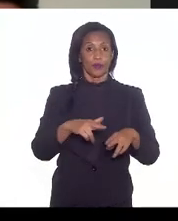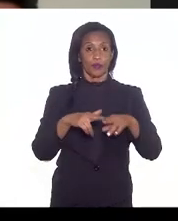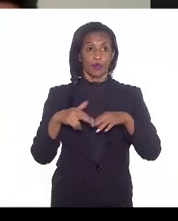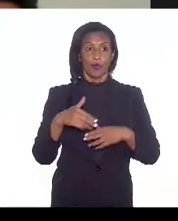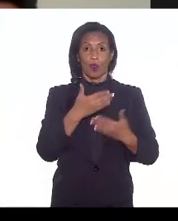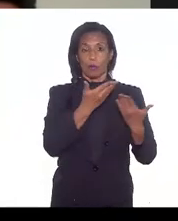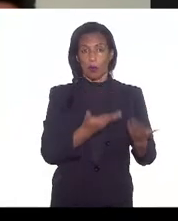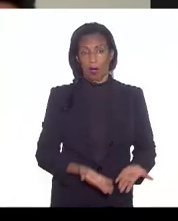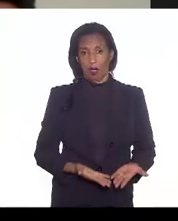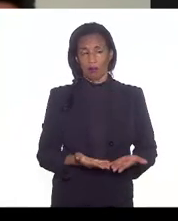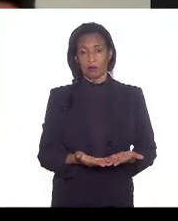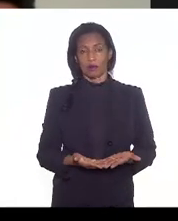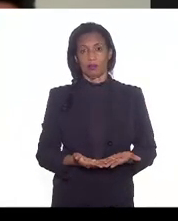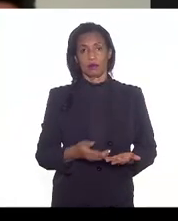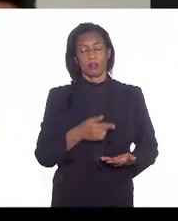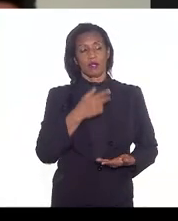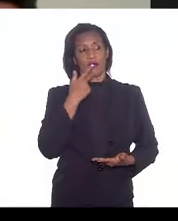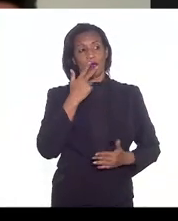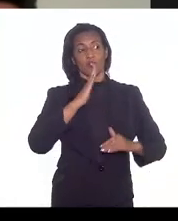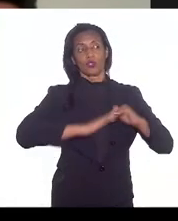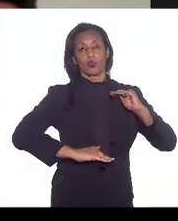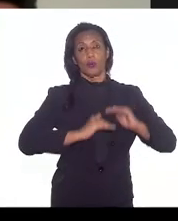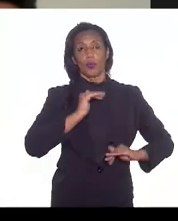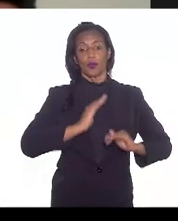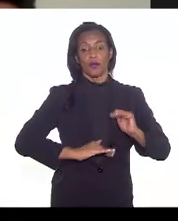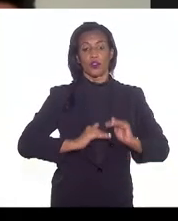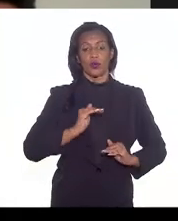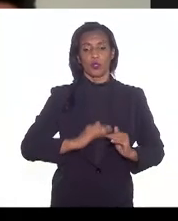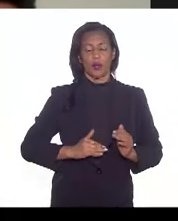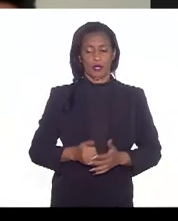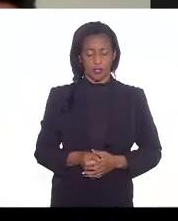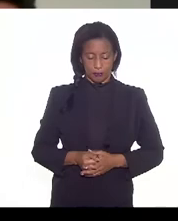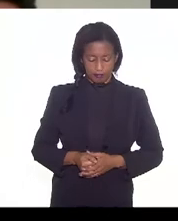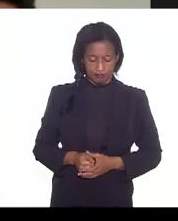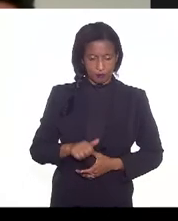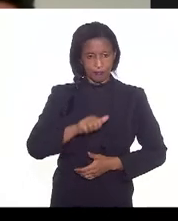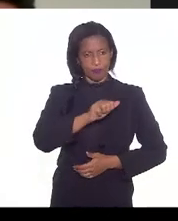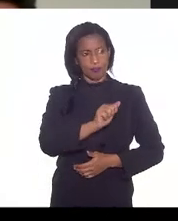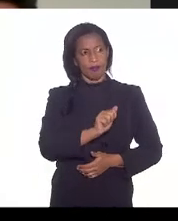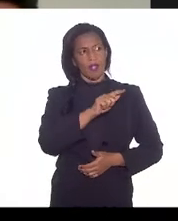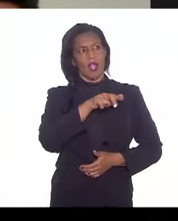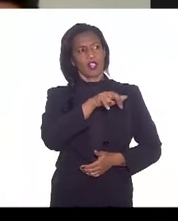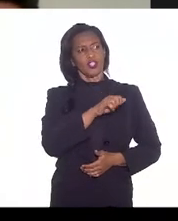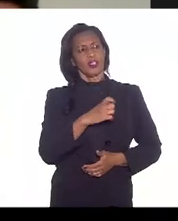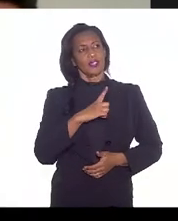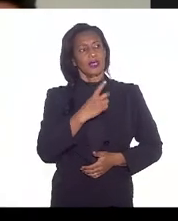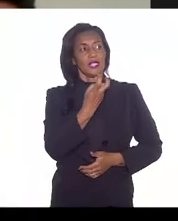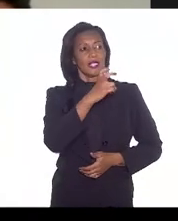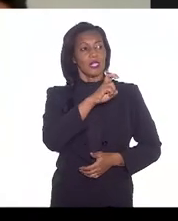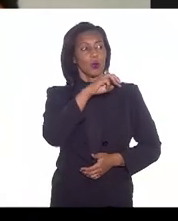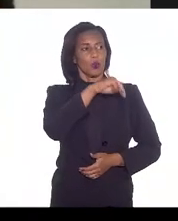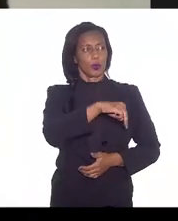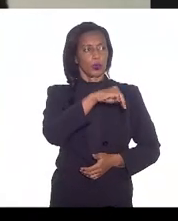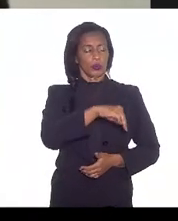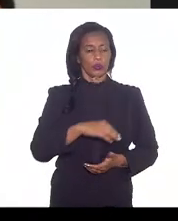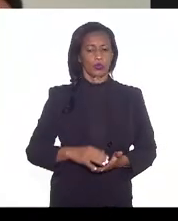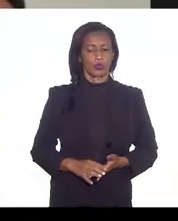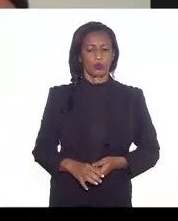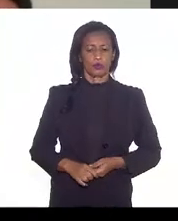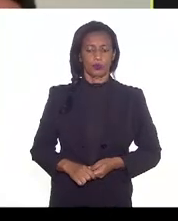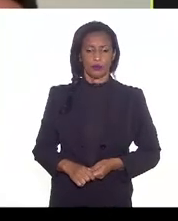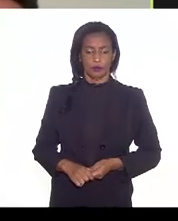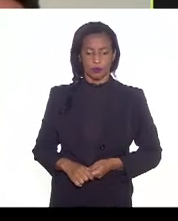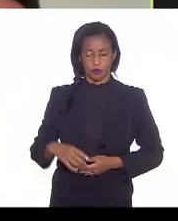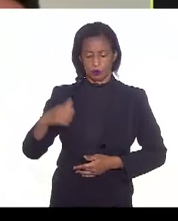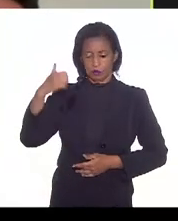sobre o comportamento dos profissionais Alexandre Teres cinco minutos por favor em